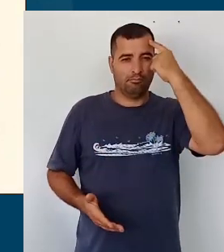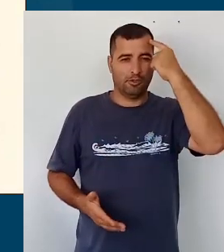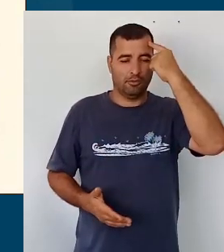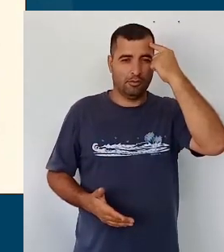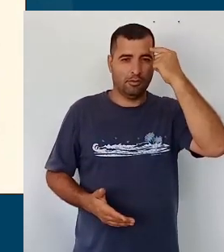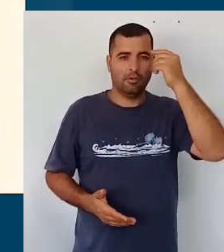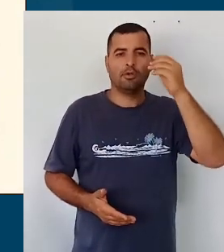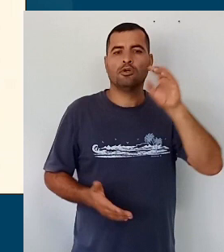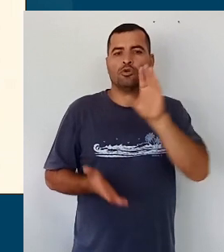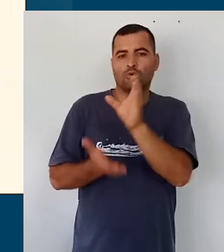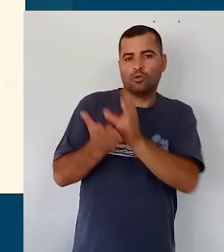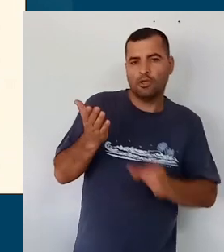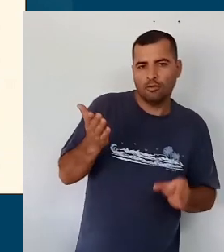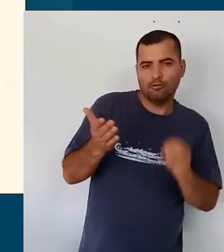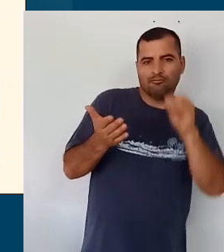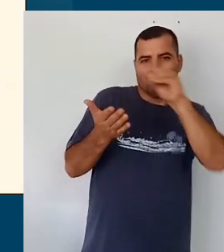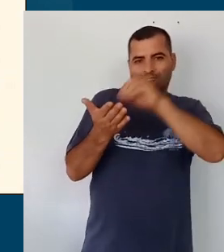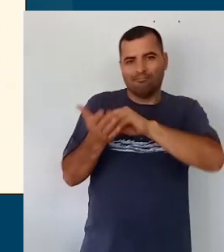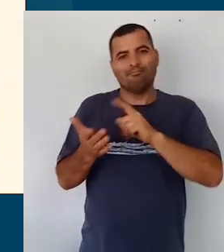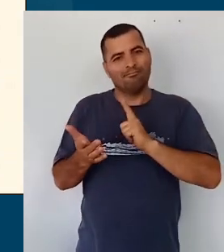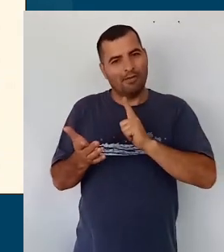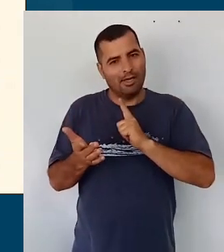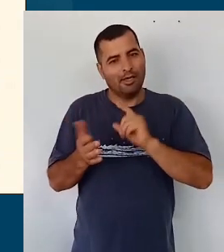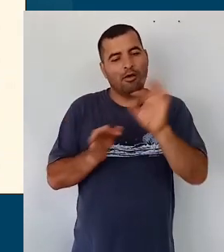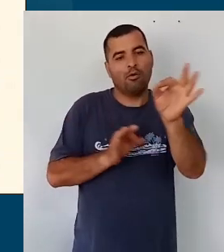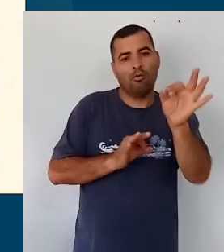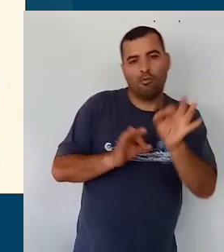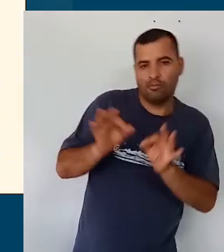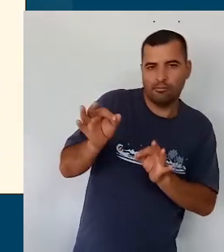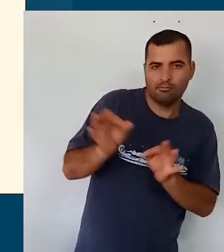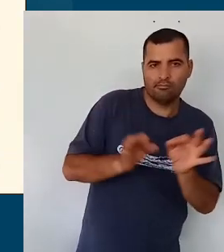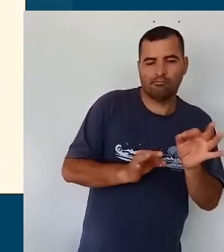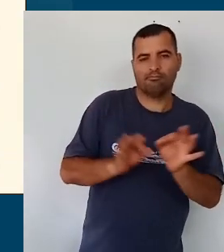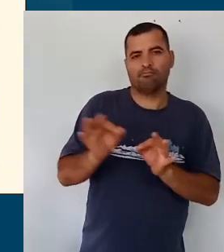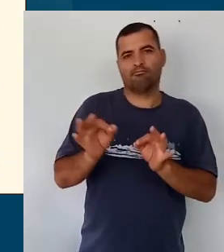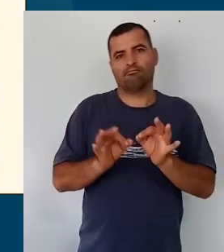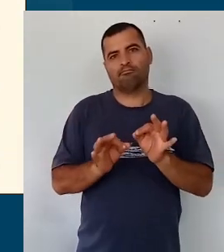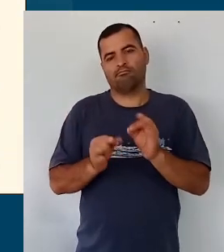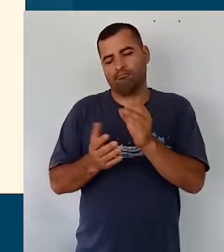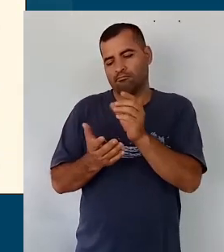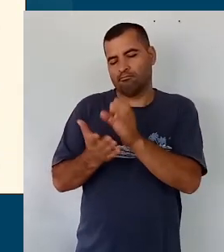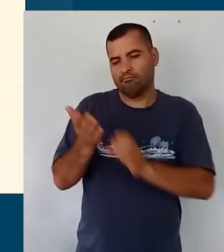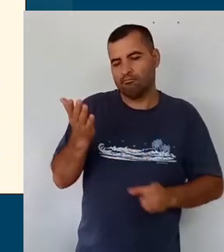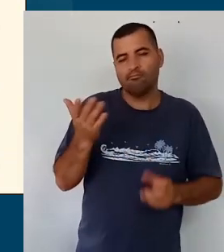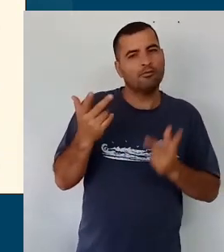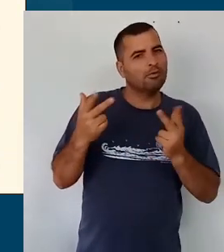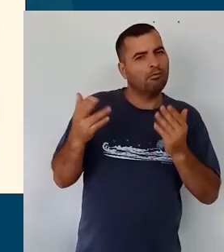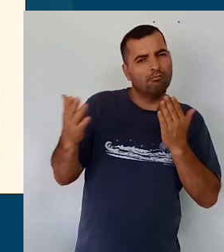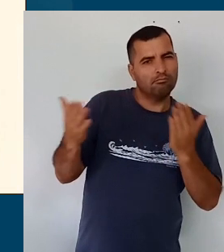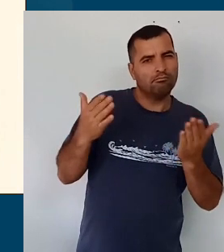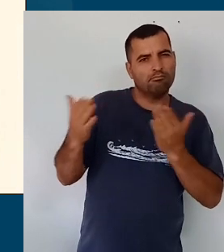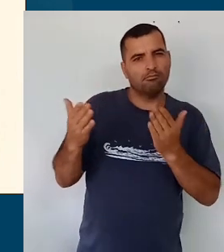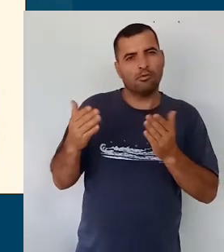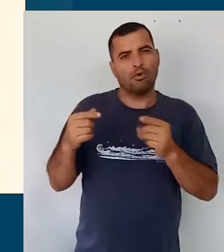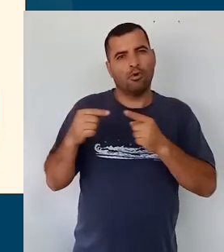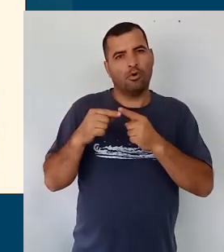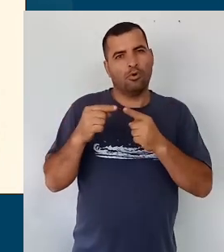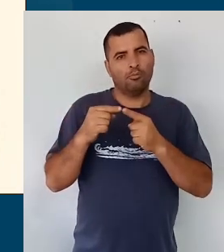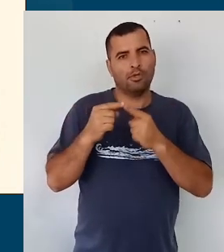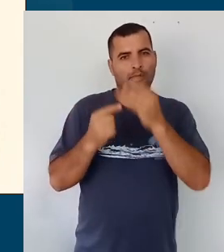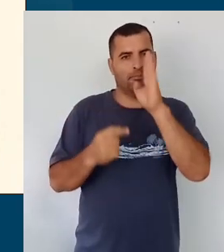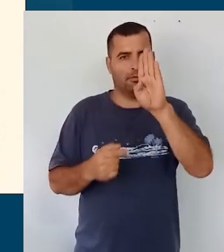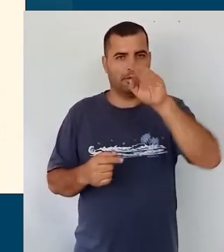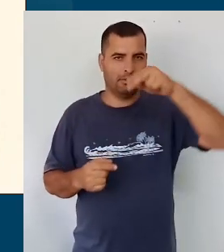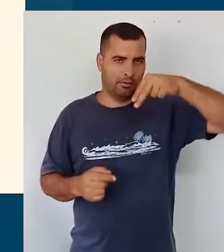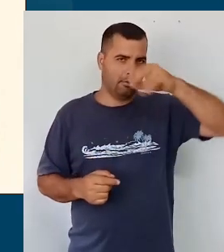do currículo de Hortolândia, então a gente faz uma organização curricular muito parecida com aquilo que a base está trazendo. Então a